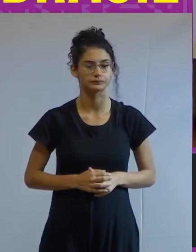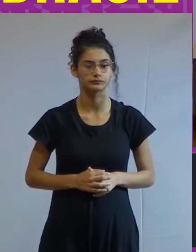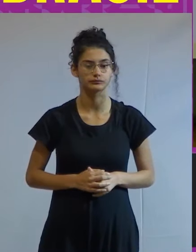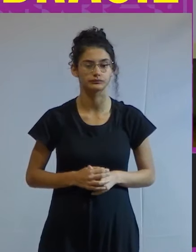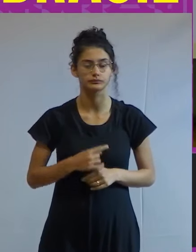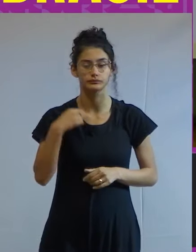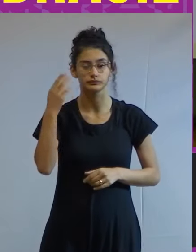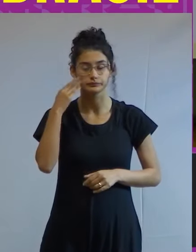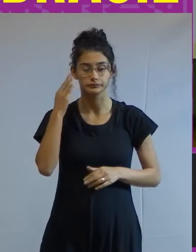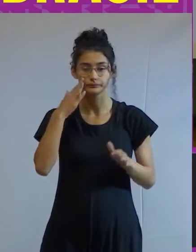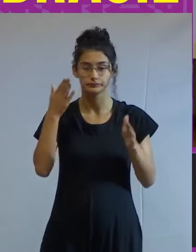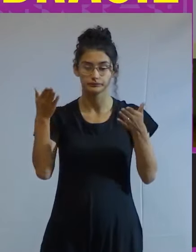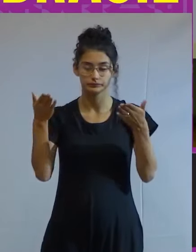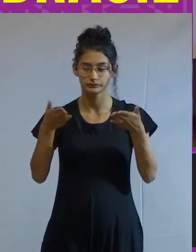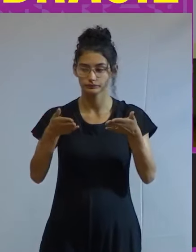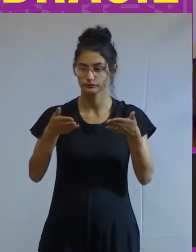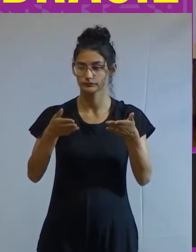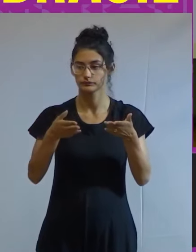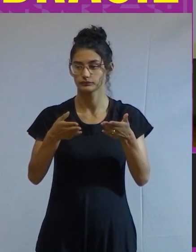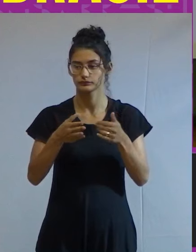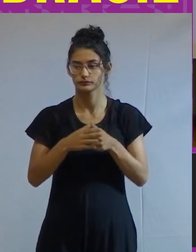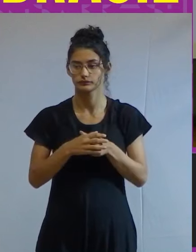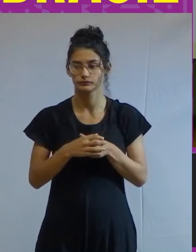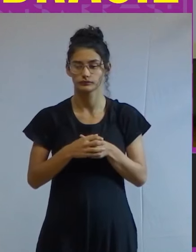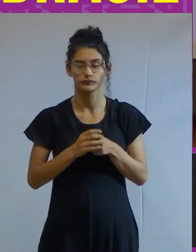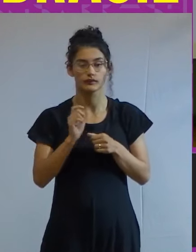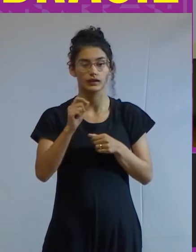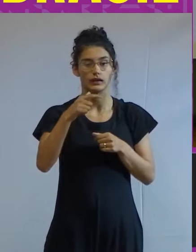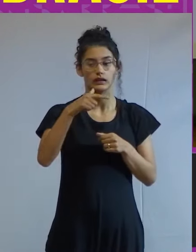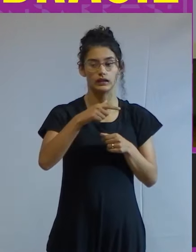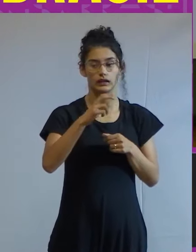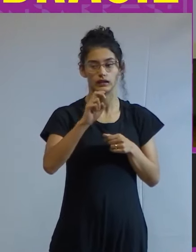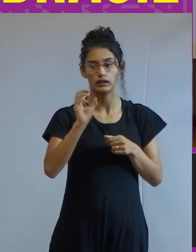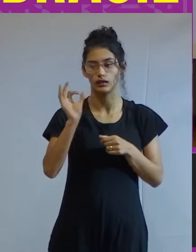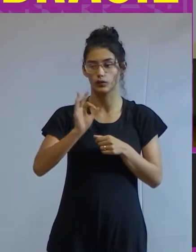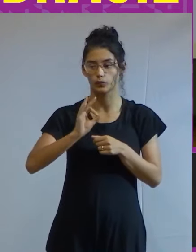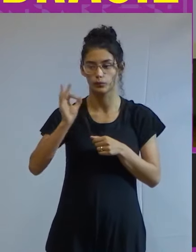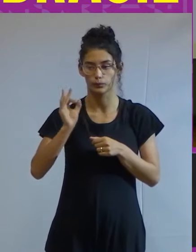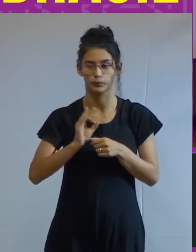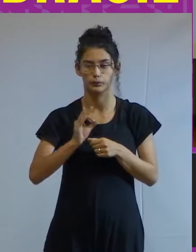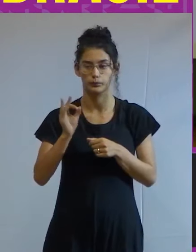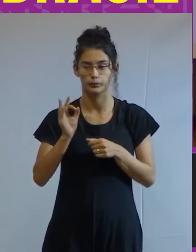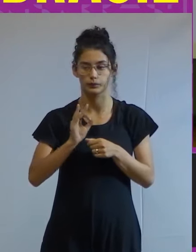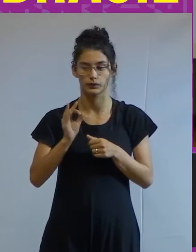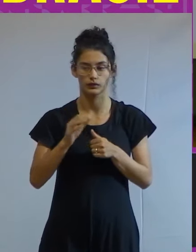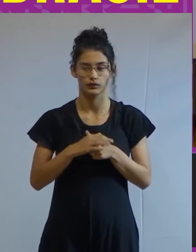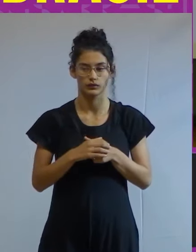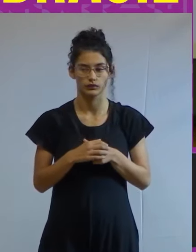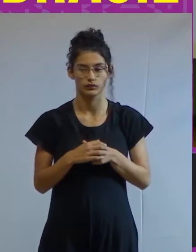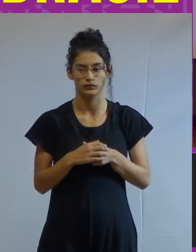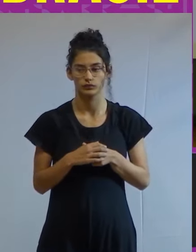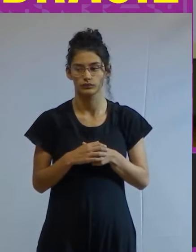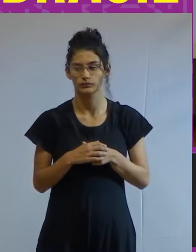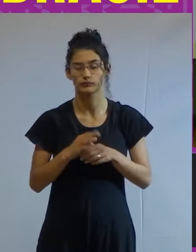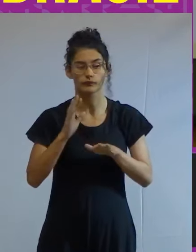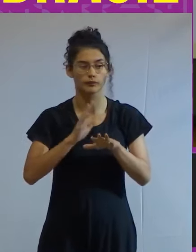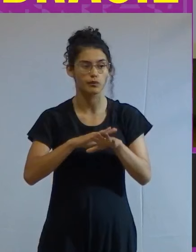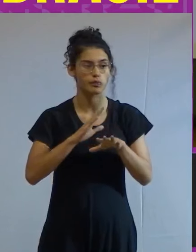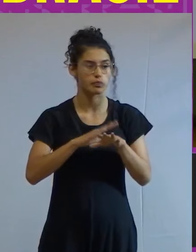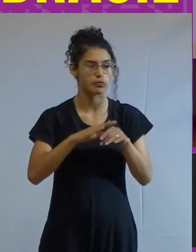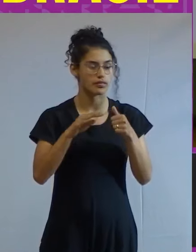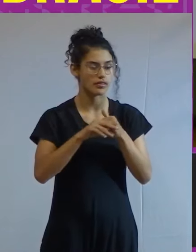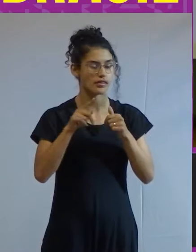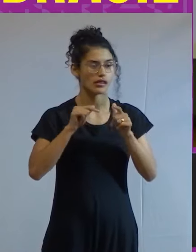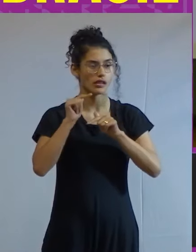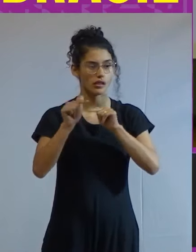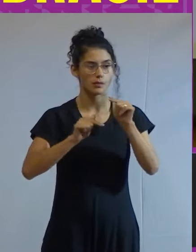sabemos hoje que 75% do rendimento médio vem do